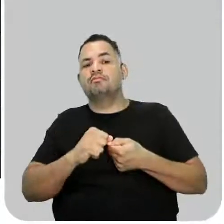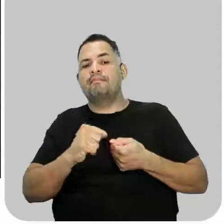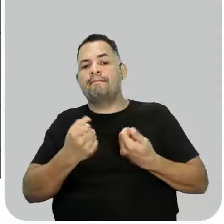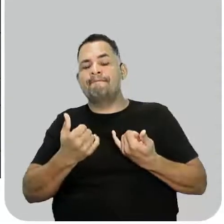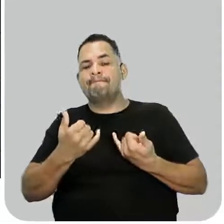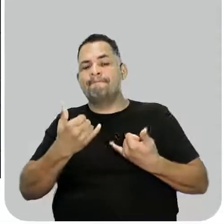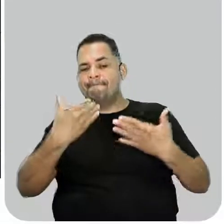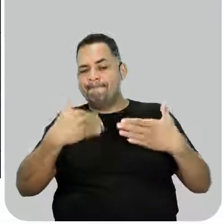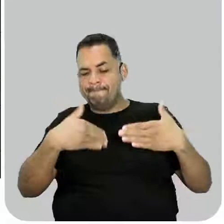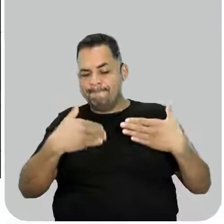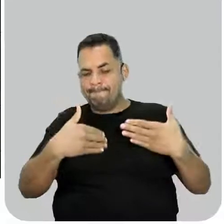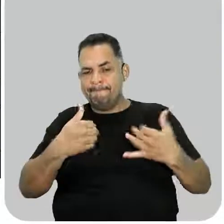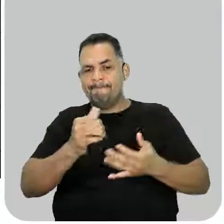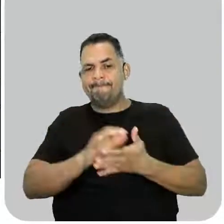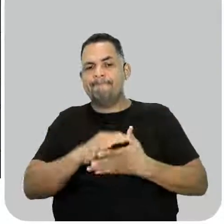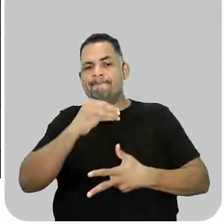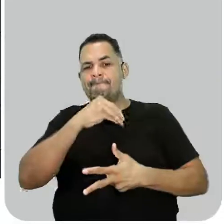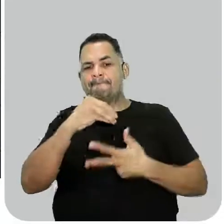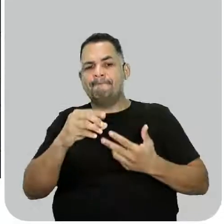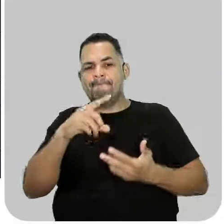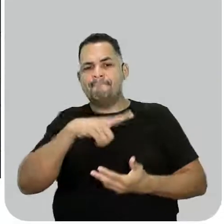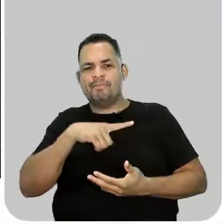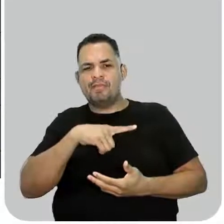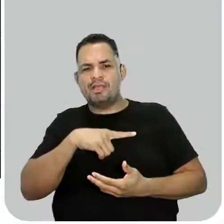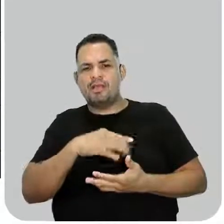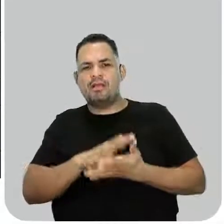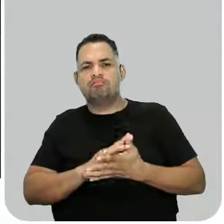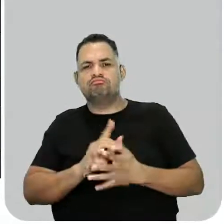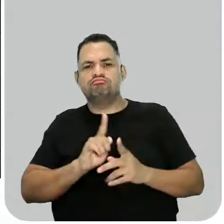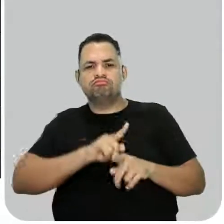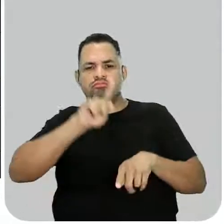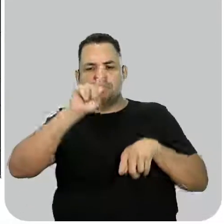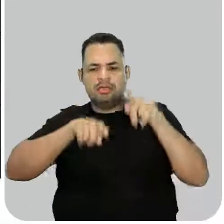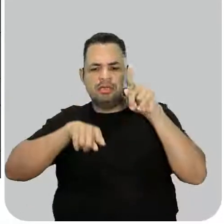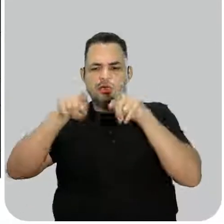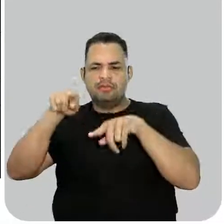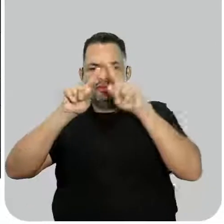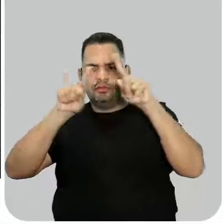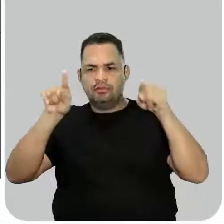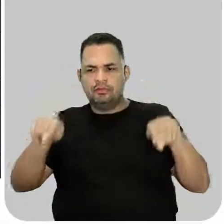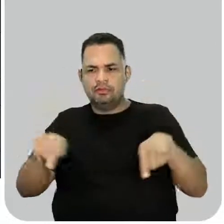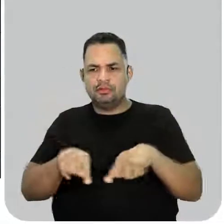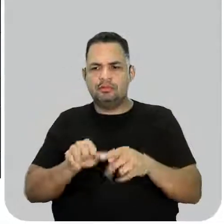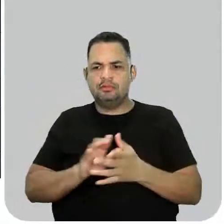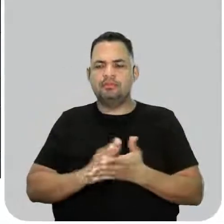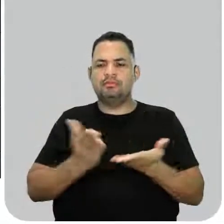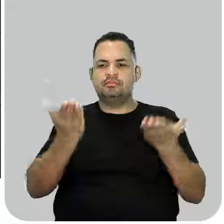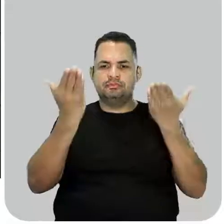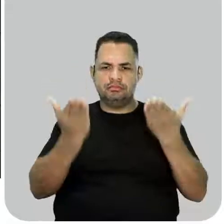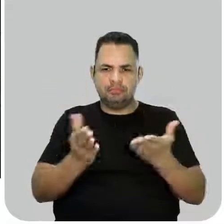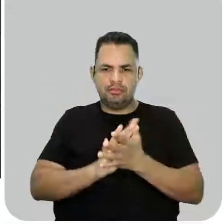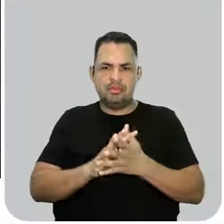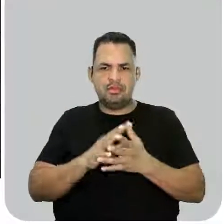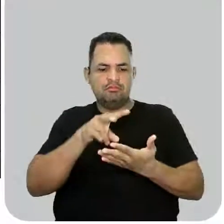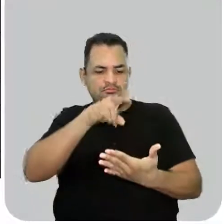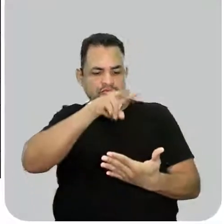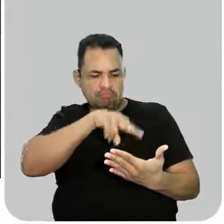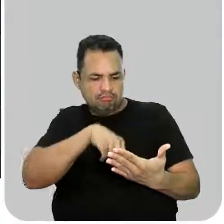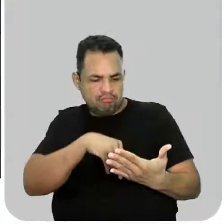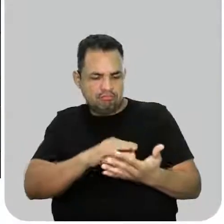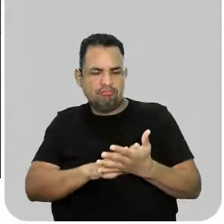gráfico, tabelas, leia com atenção essas informações, tá pessoal?